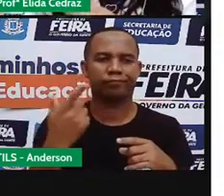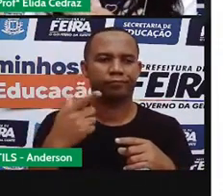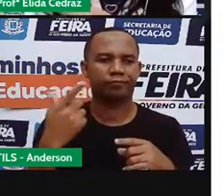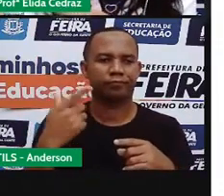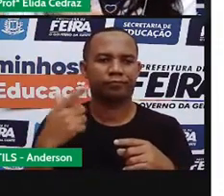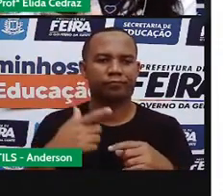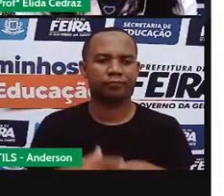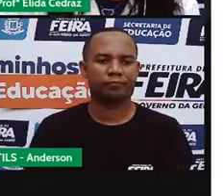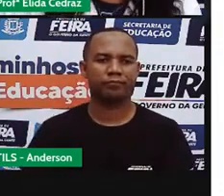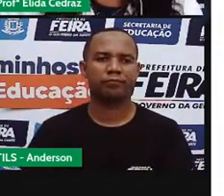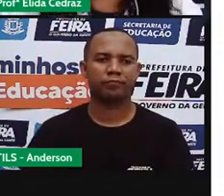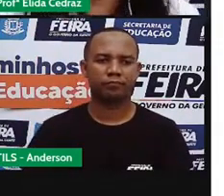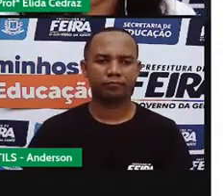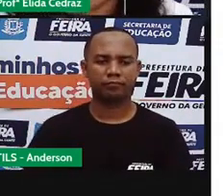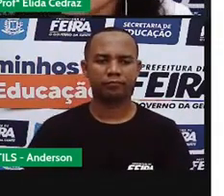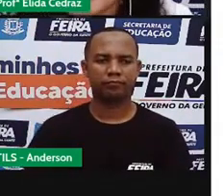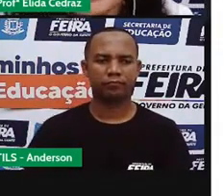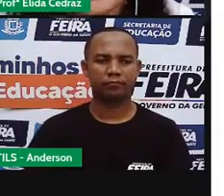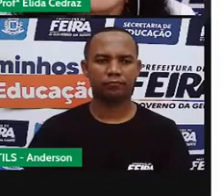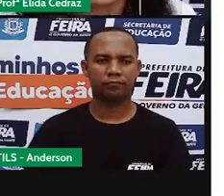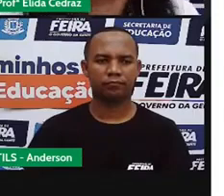então você não enxerga o que tem lá dentro.